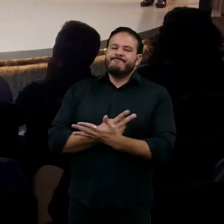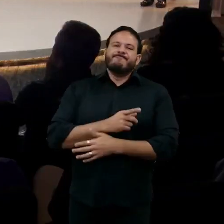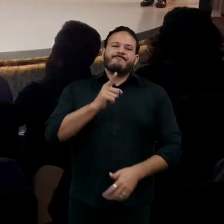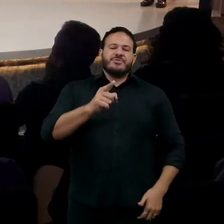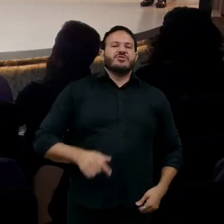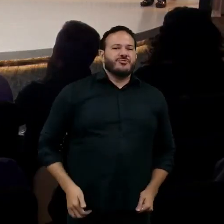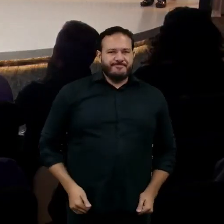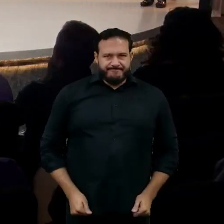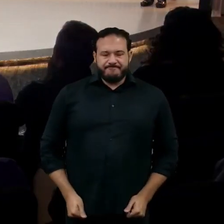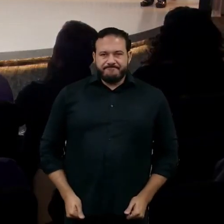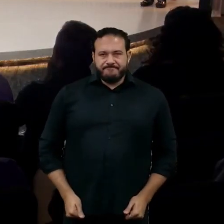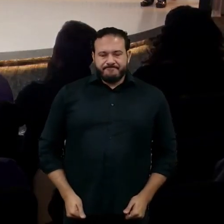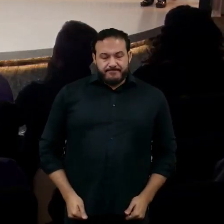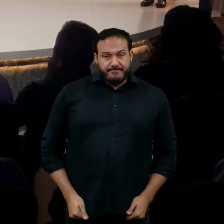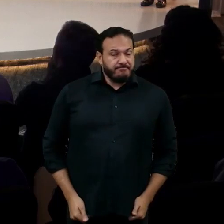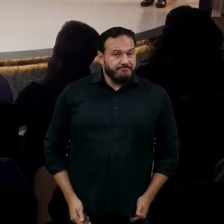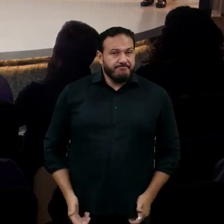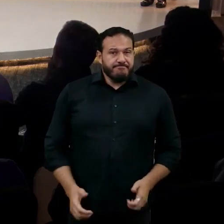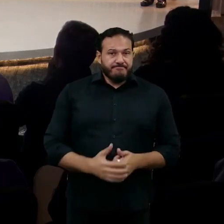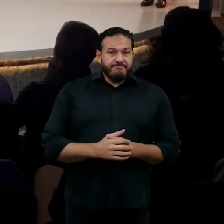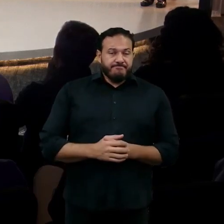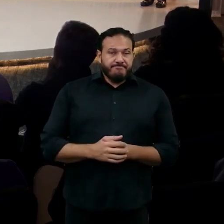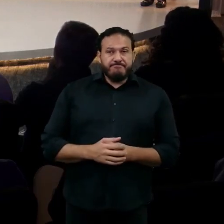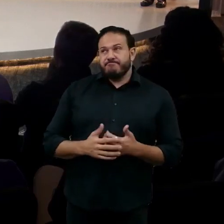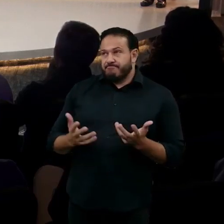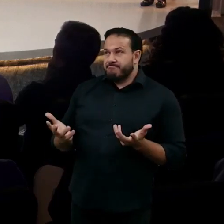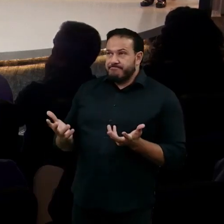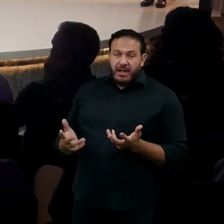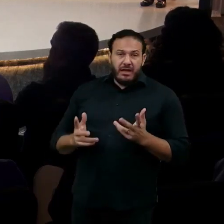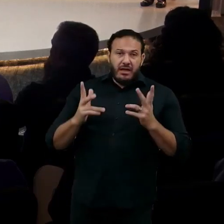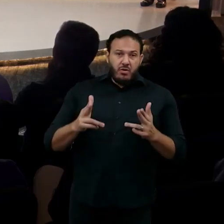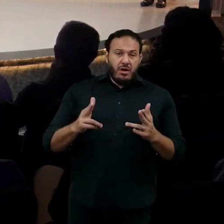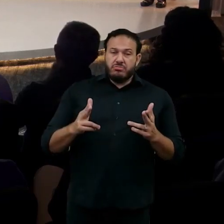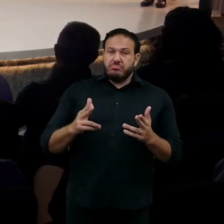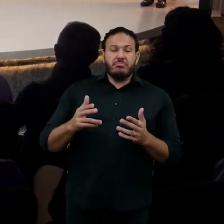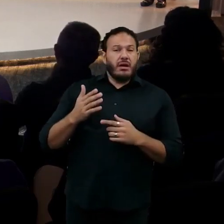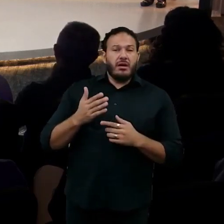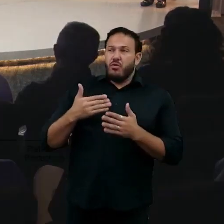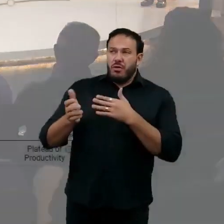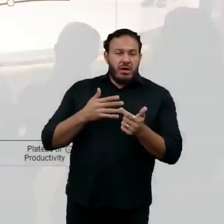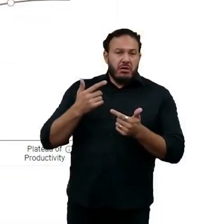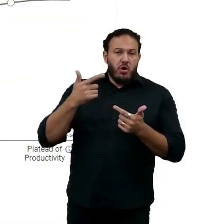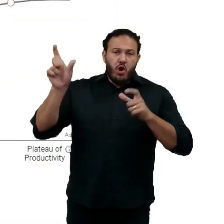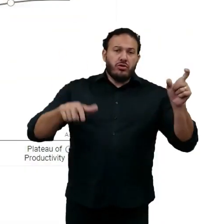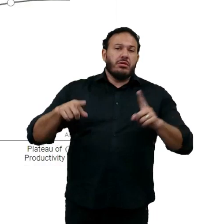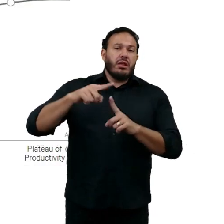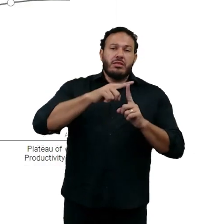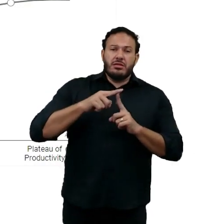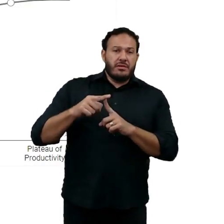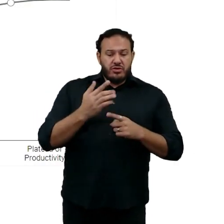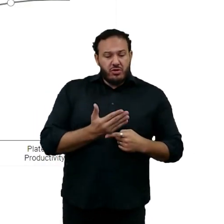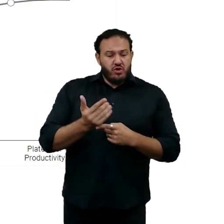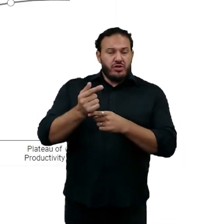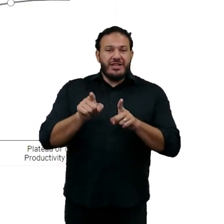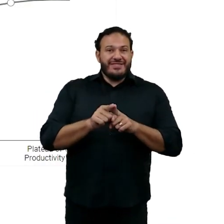E aí, com qualquer tecnologia, tem aquele entusiasmo e depois